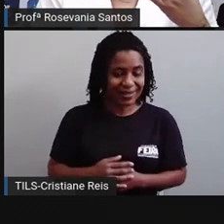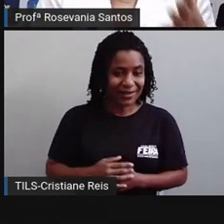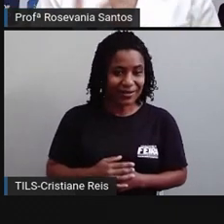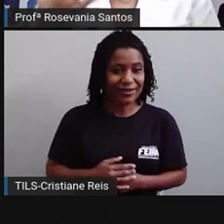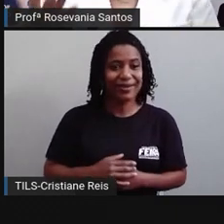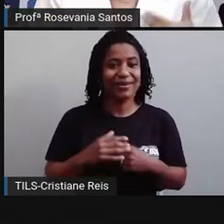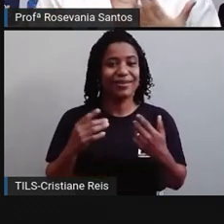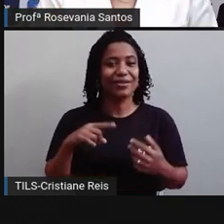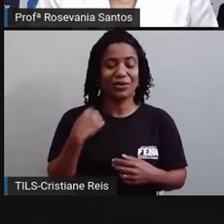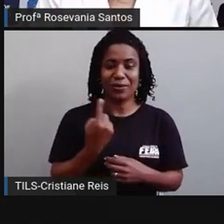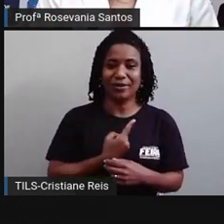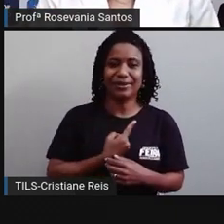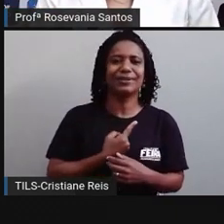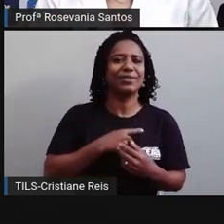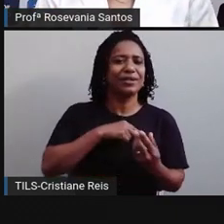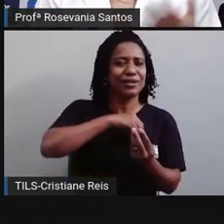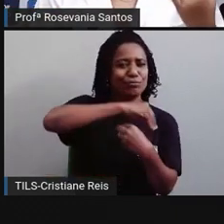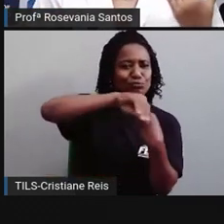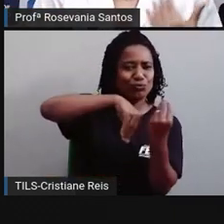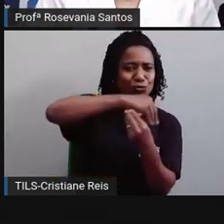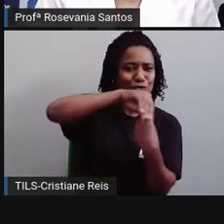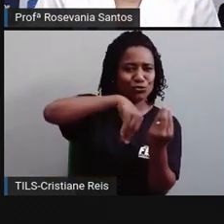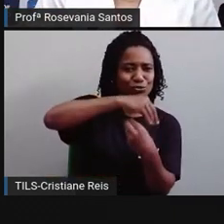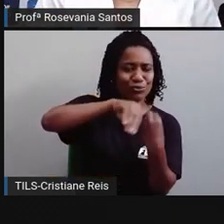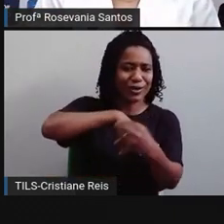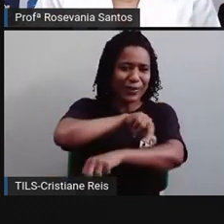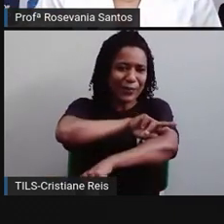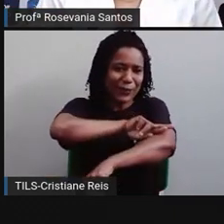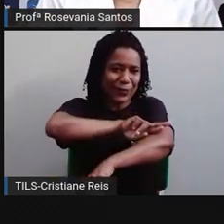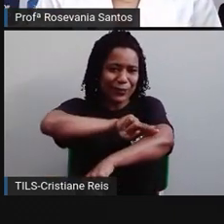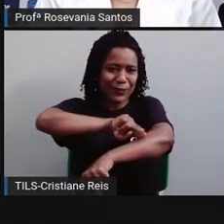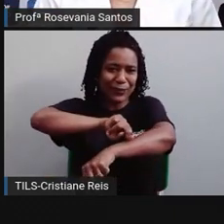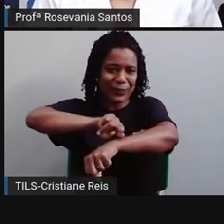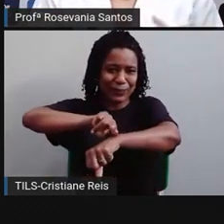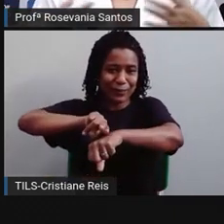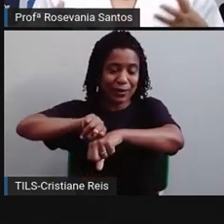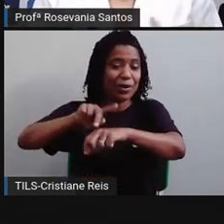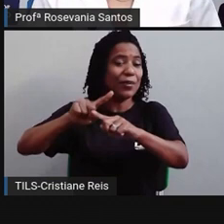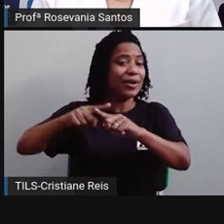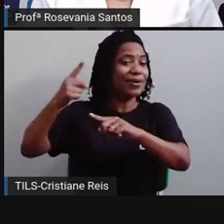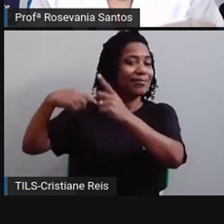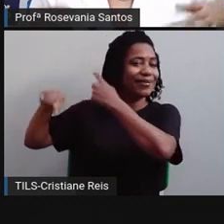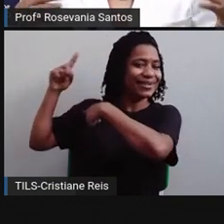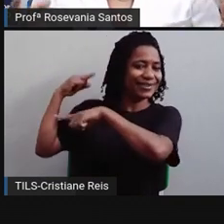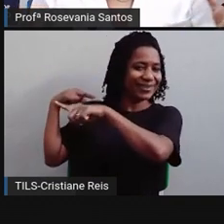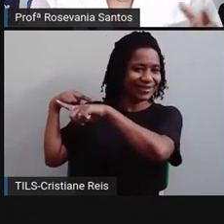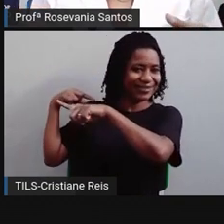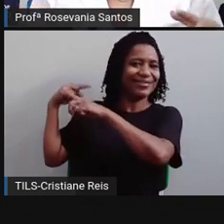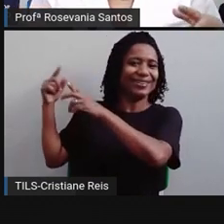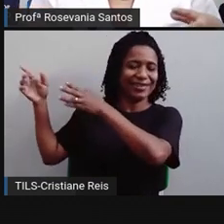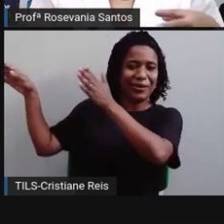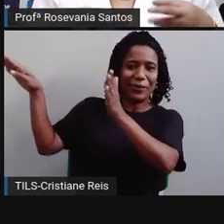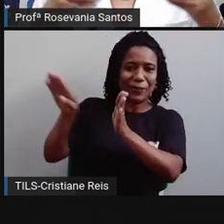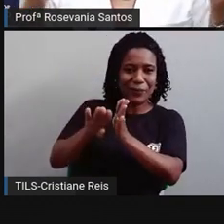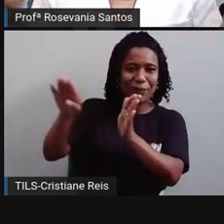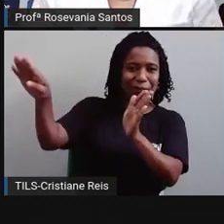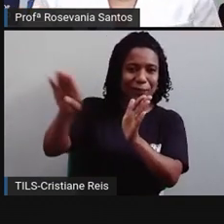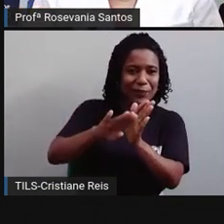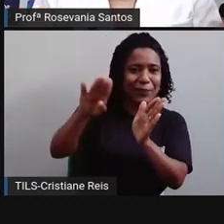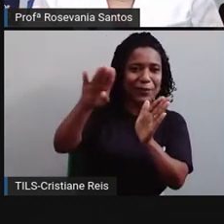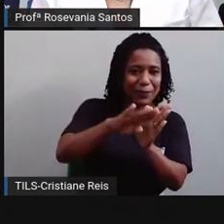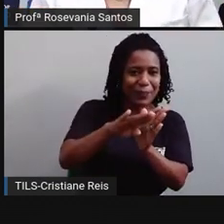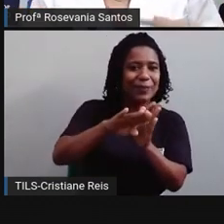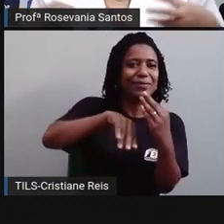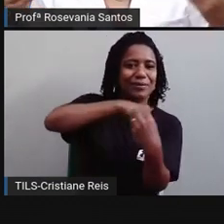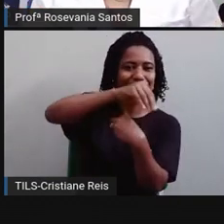misturamos, né, todos esses povos no nosso processo de formação. E aí, se a gente, né, não abrir a